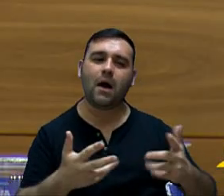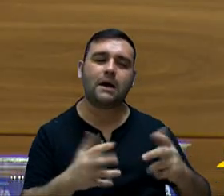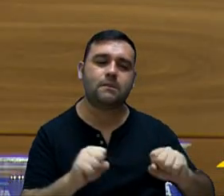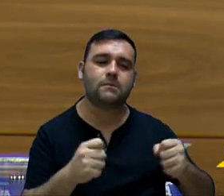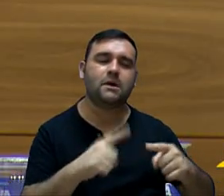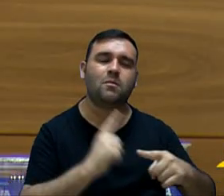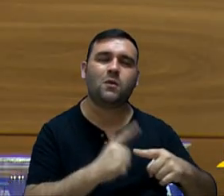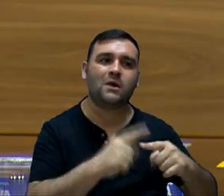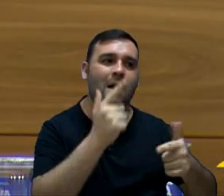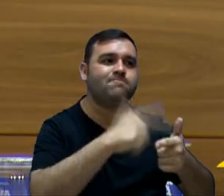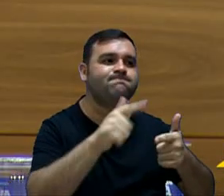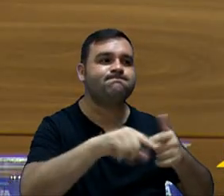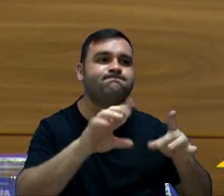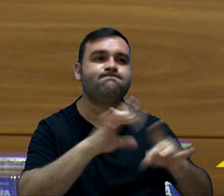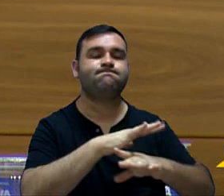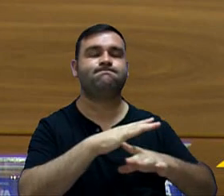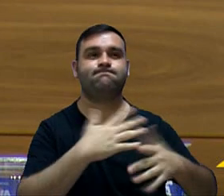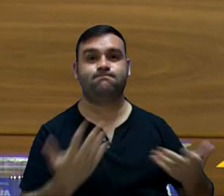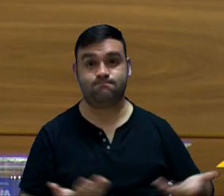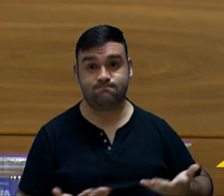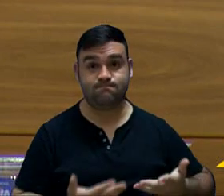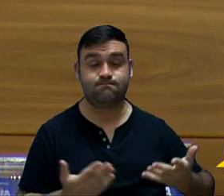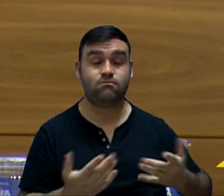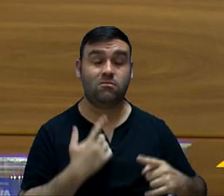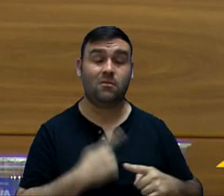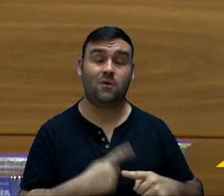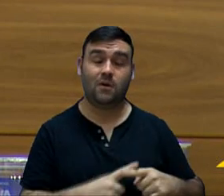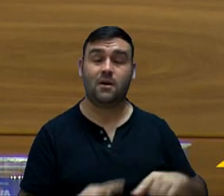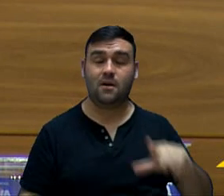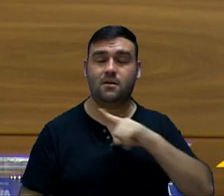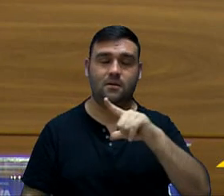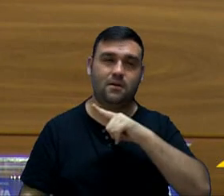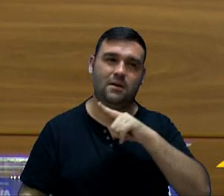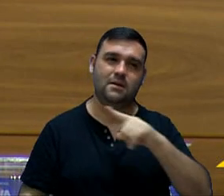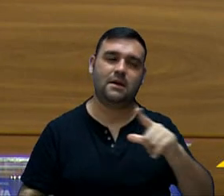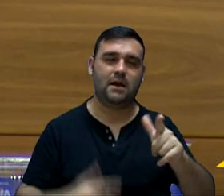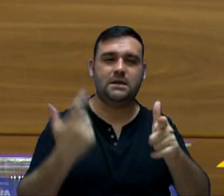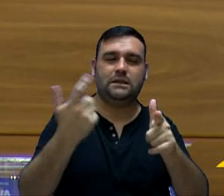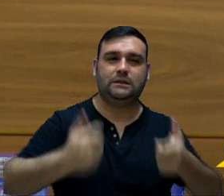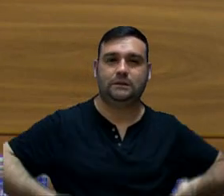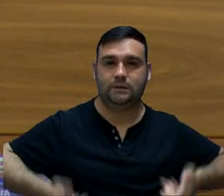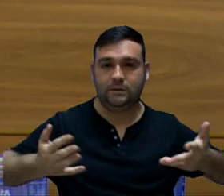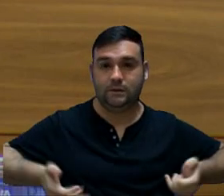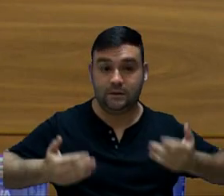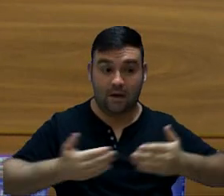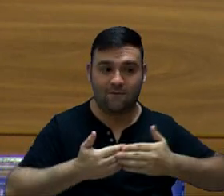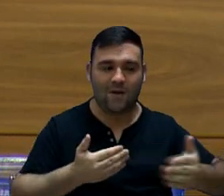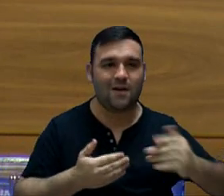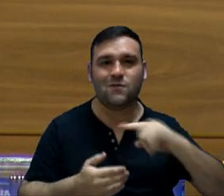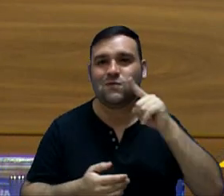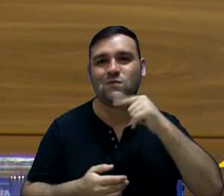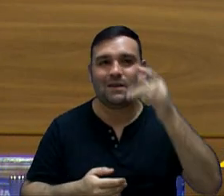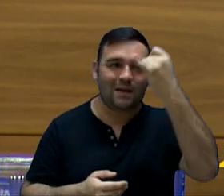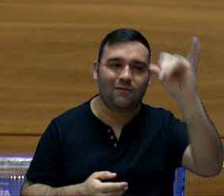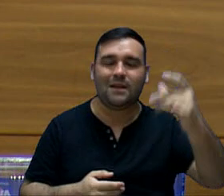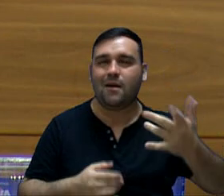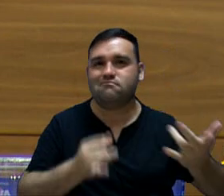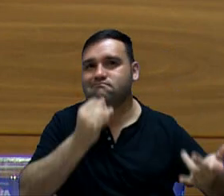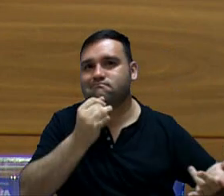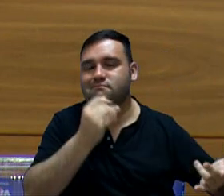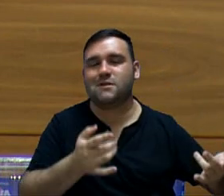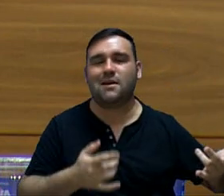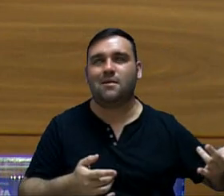resolver essa situação, porque nós temos aí despesas que ocorrerão, não tem como, você não vai conseguir